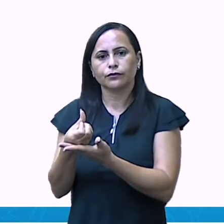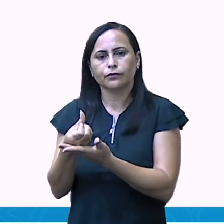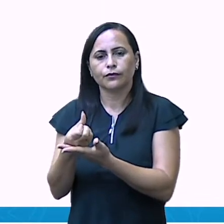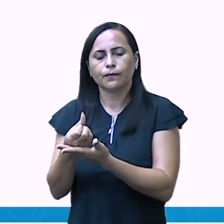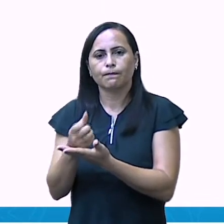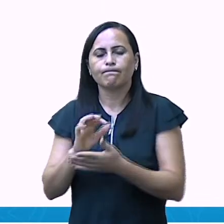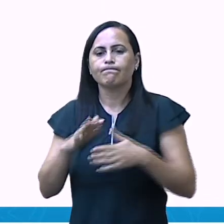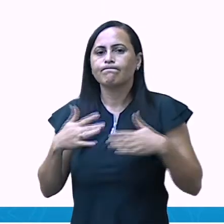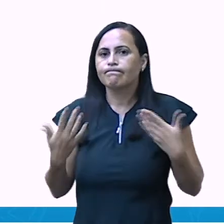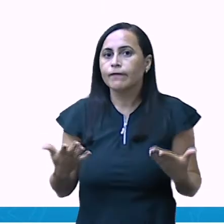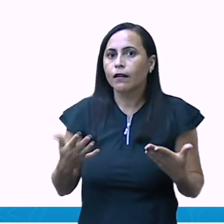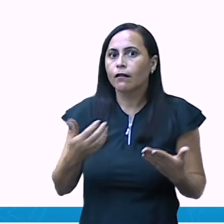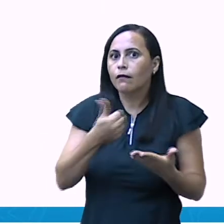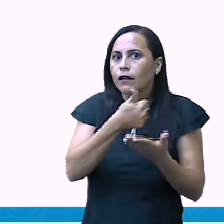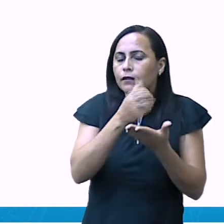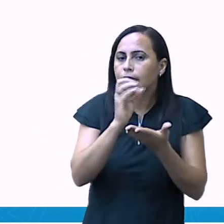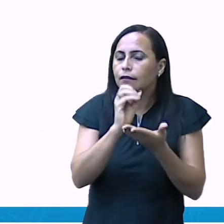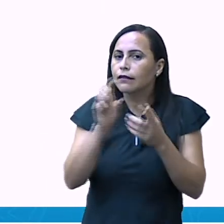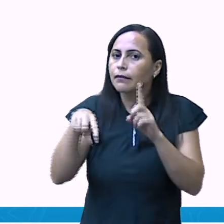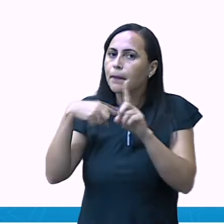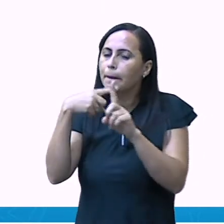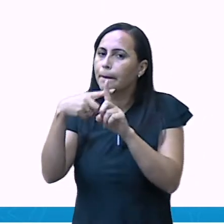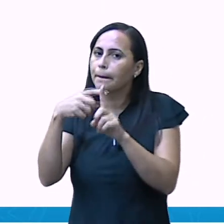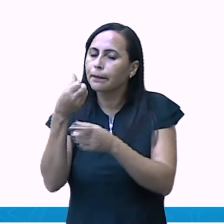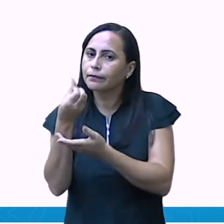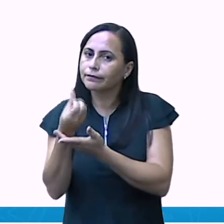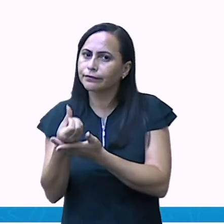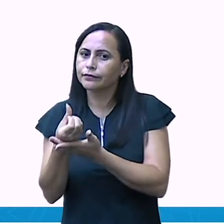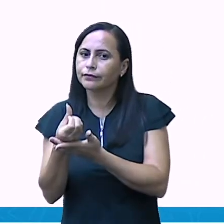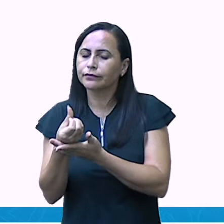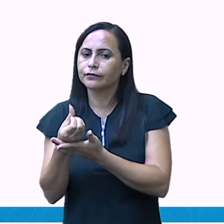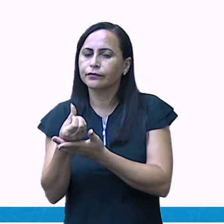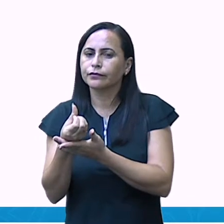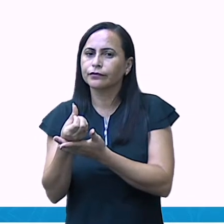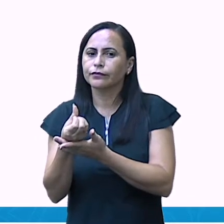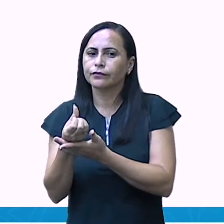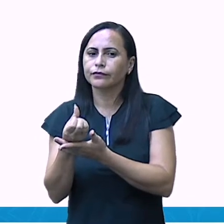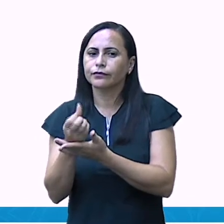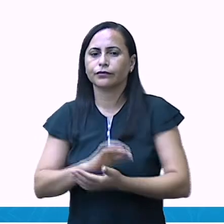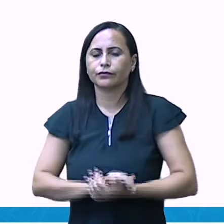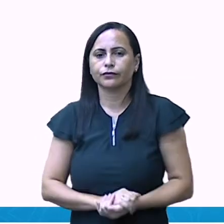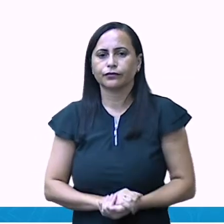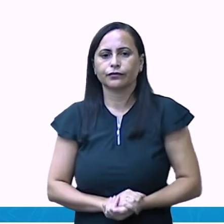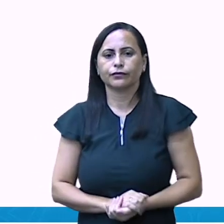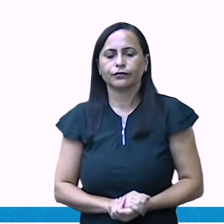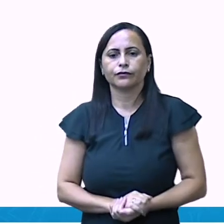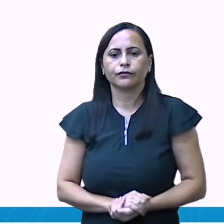mais seis. Qual o valor que está sendo representado aqui pelo material dourado?